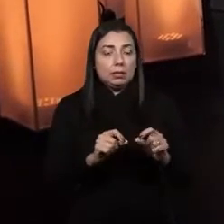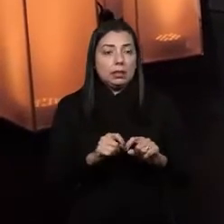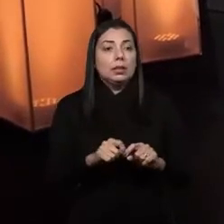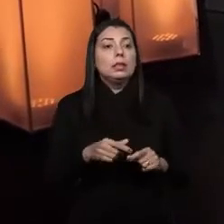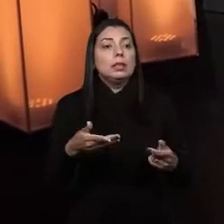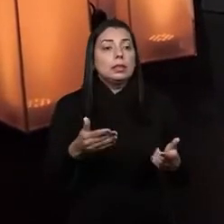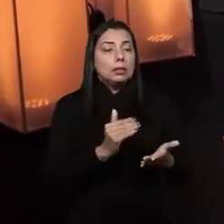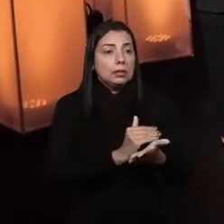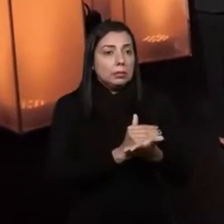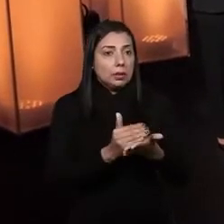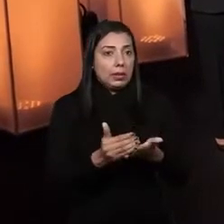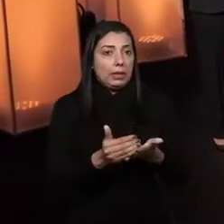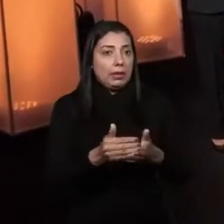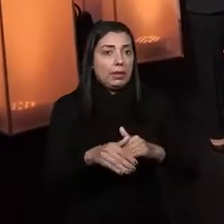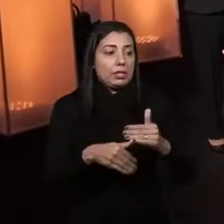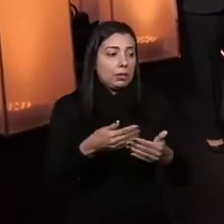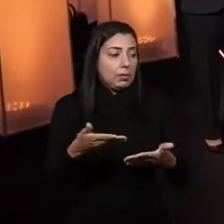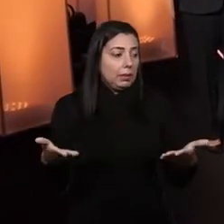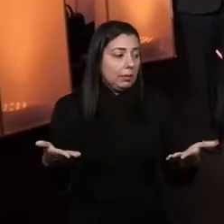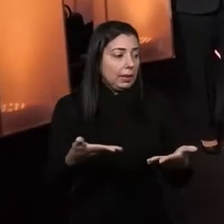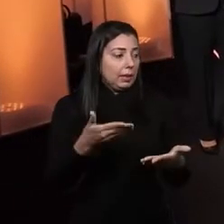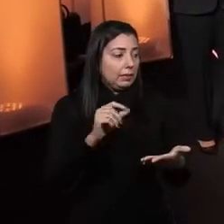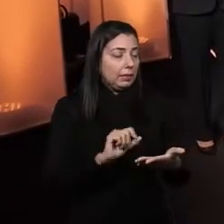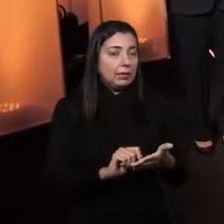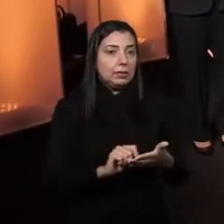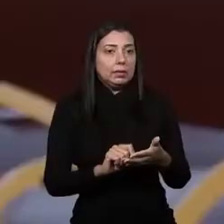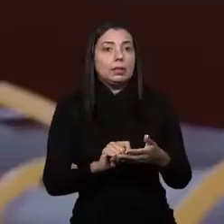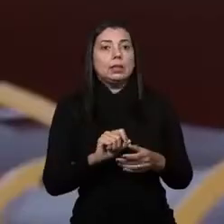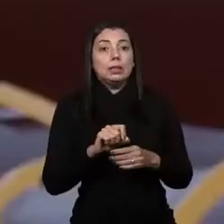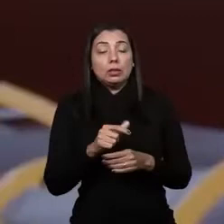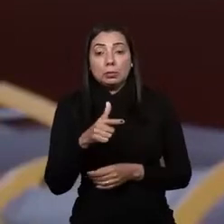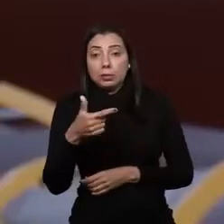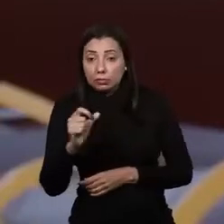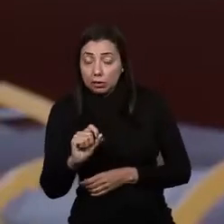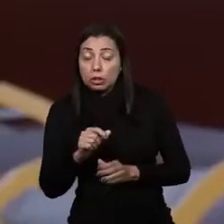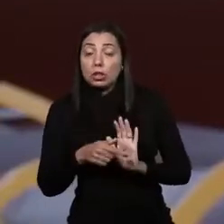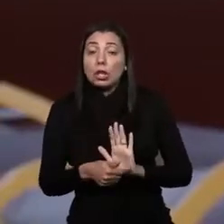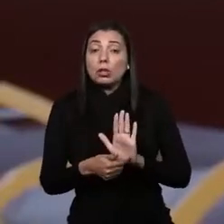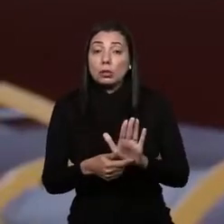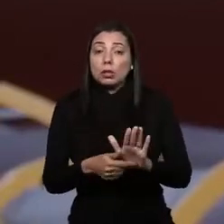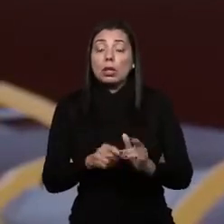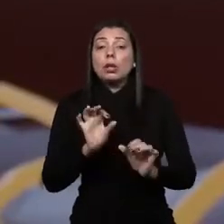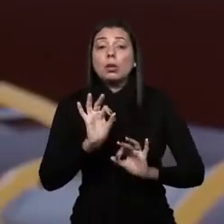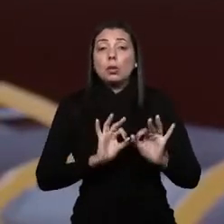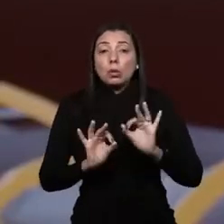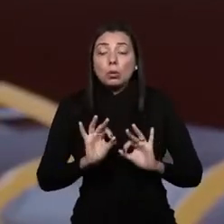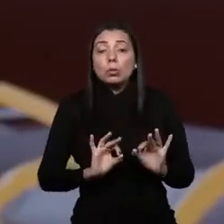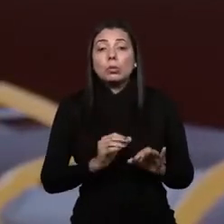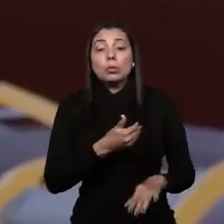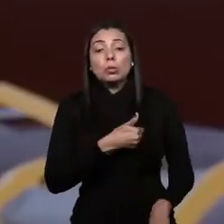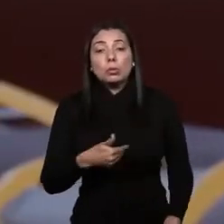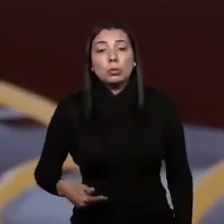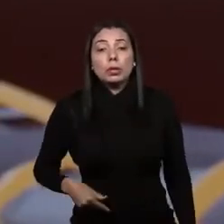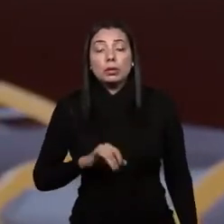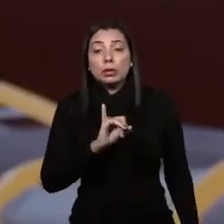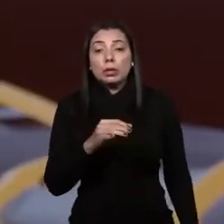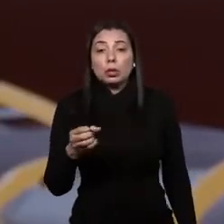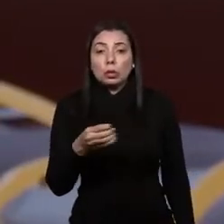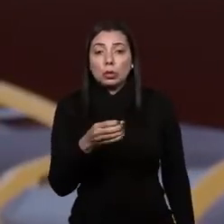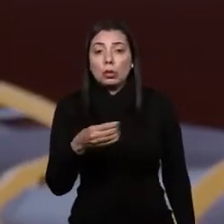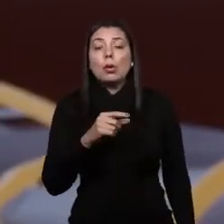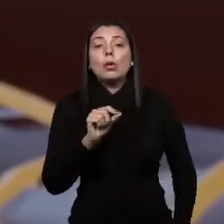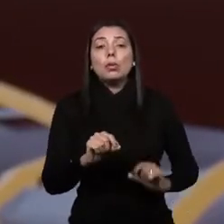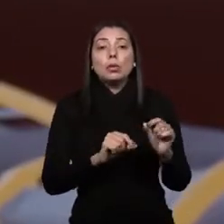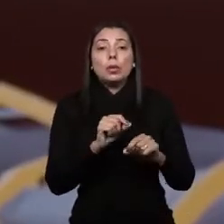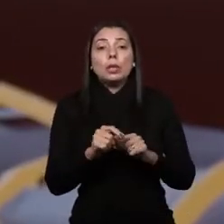iniciou sua trajetória na AWS em 2020, com a missão de ajudar órgãos governamentais a inovarem por meio